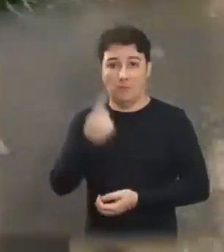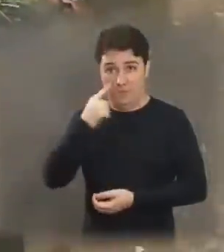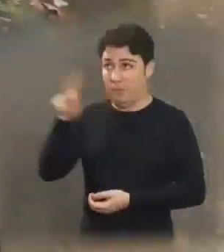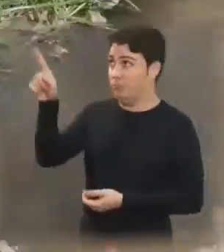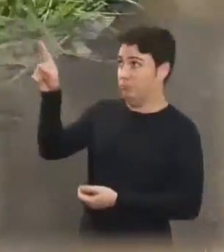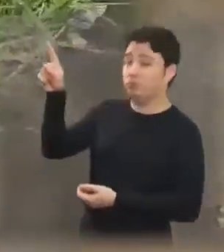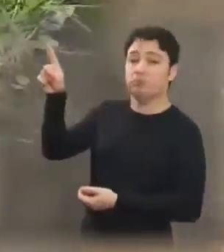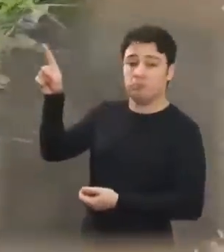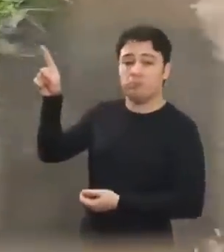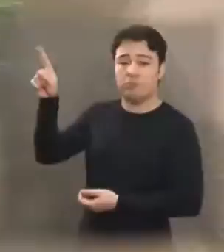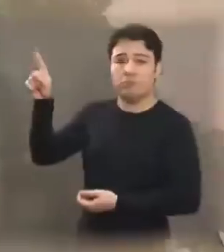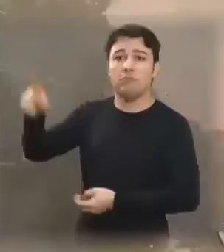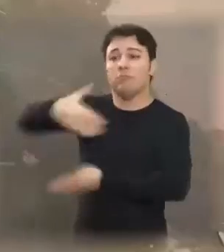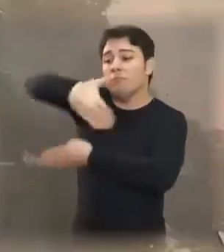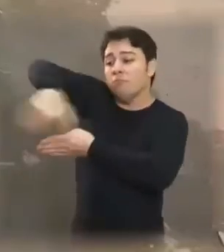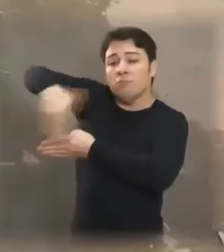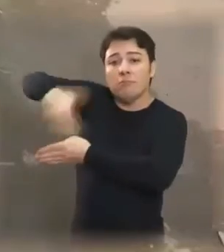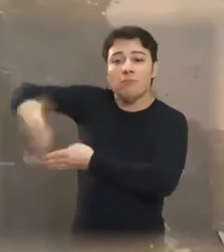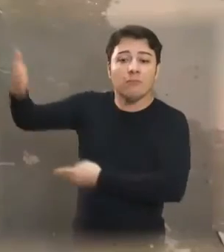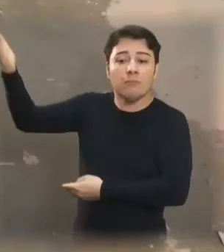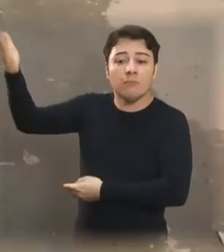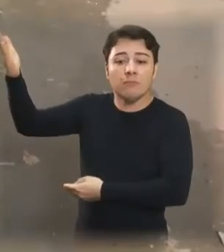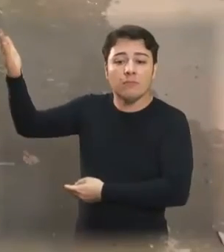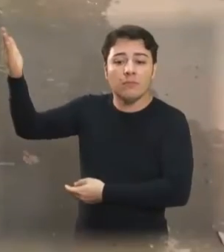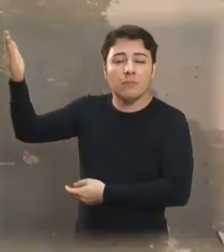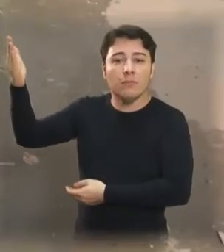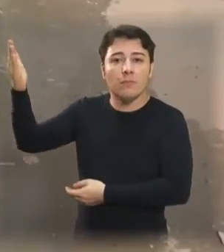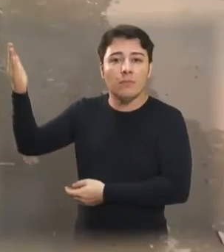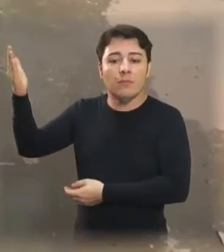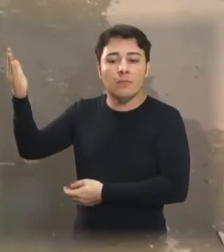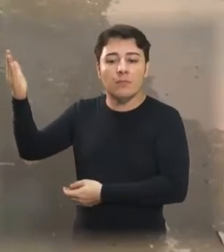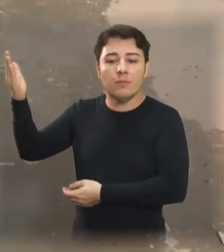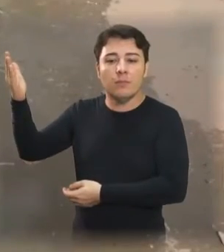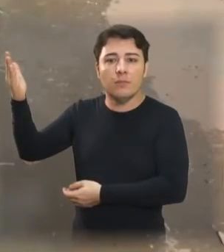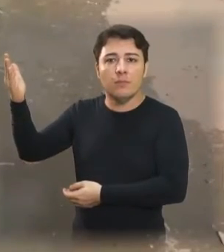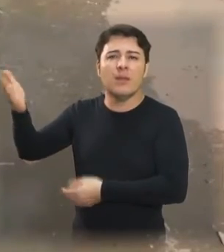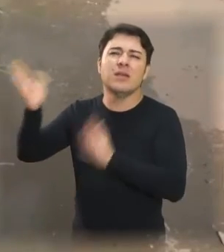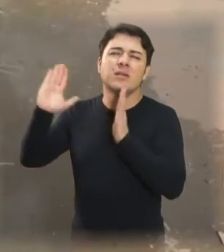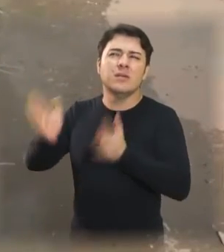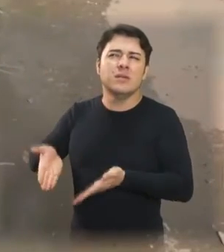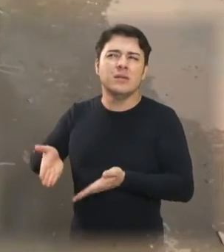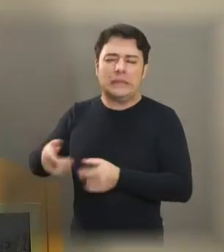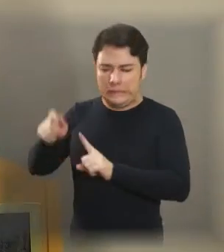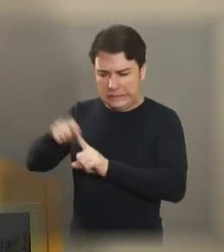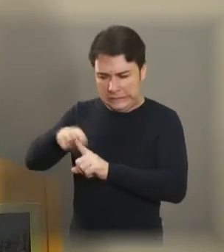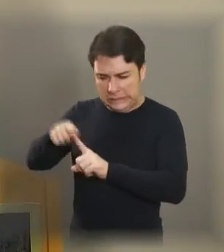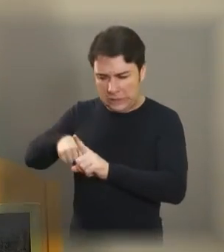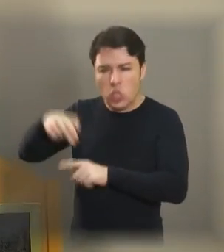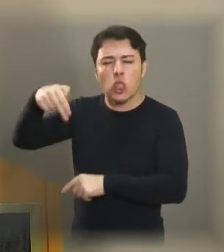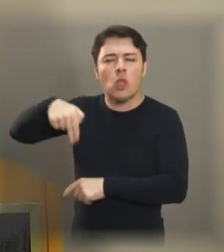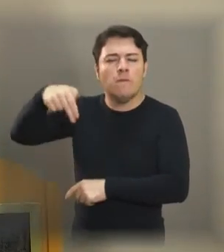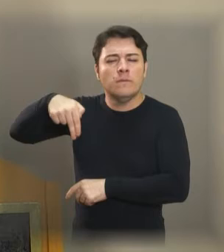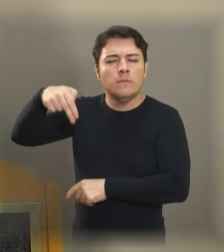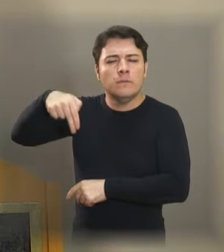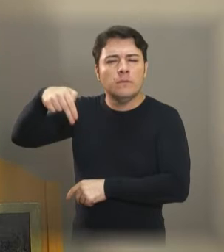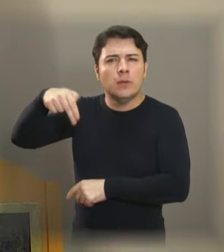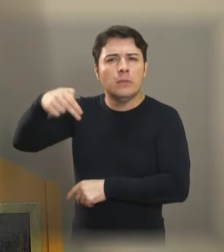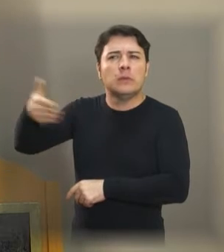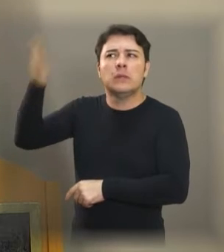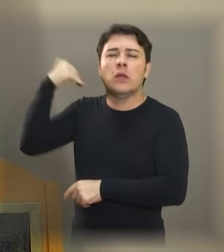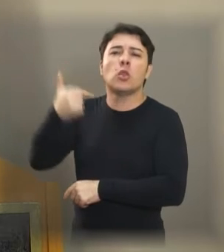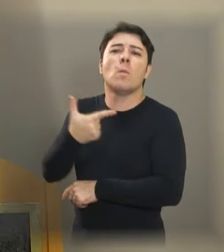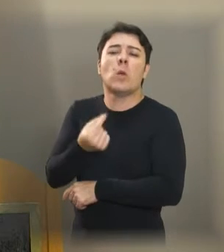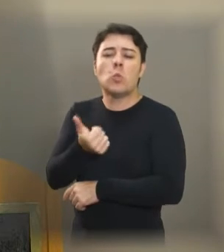situação desse pedaço da Avenida aí. Desde novembro de